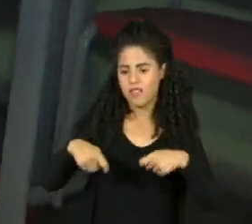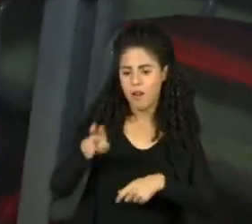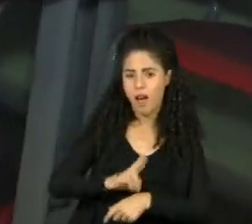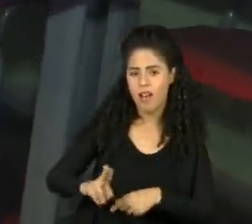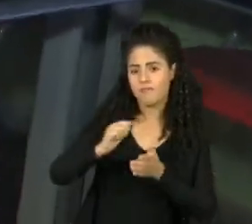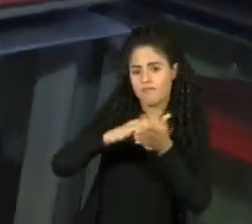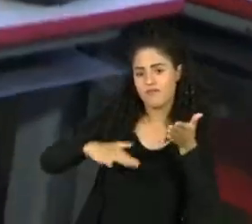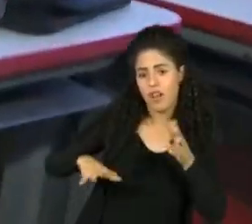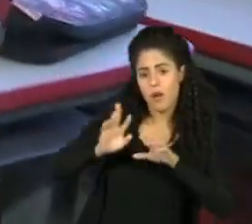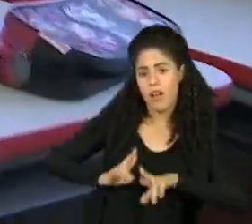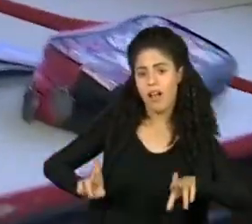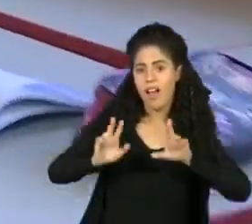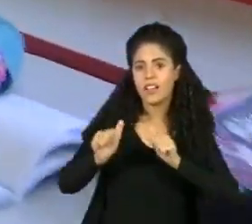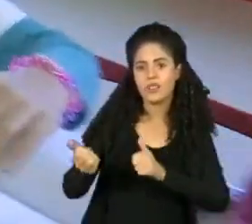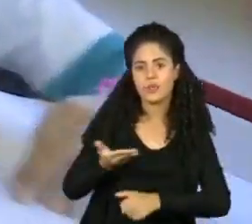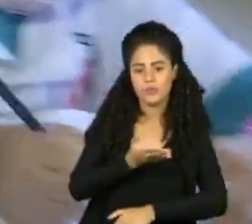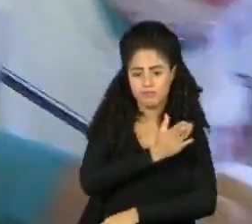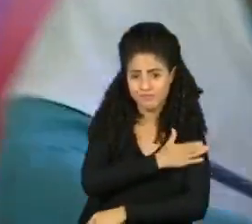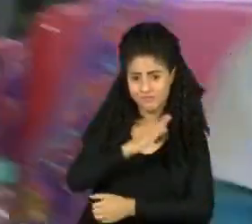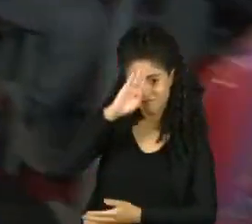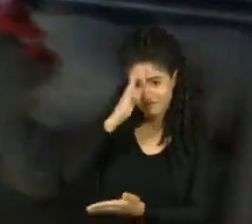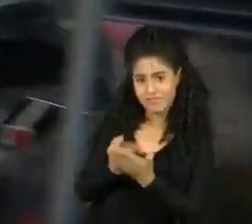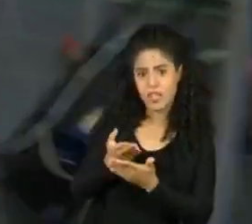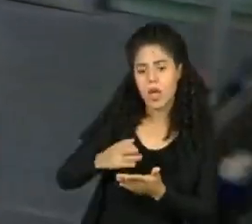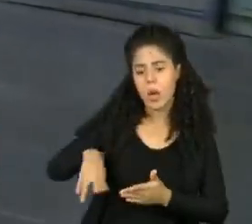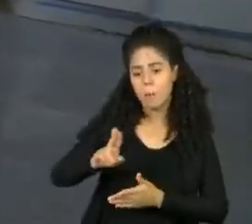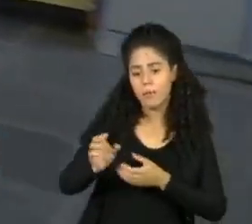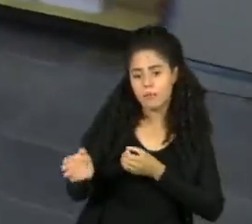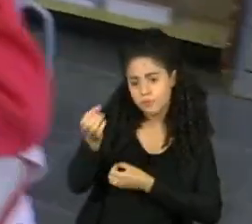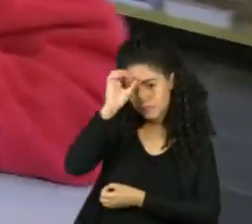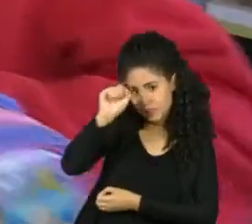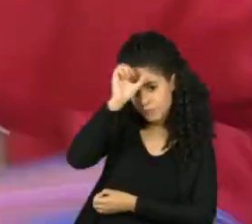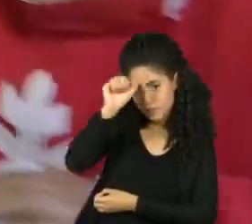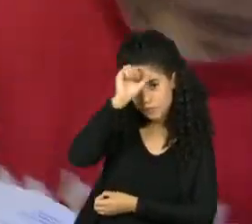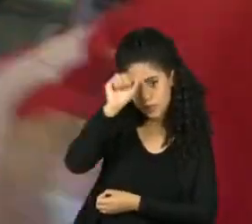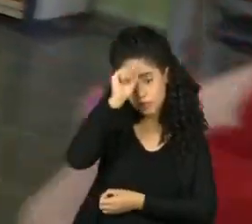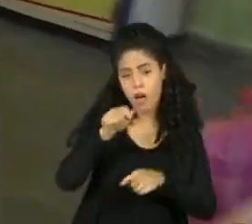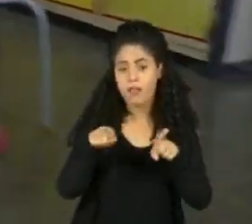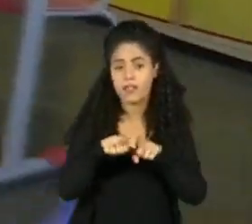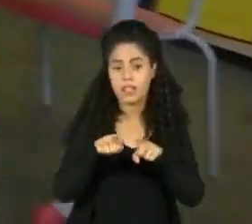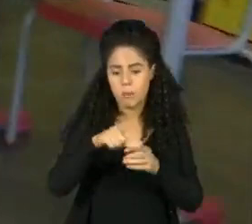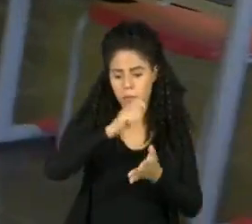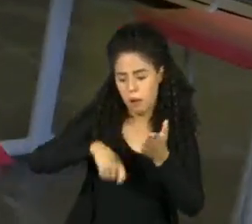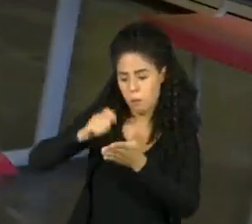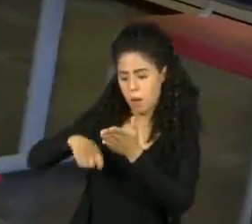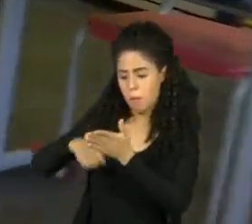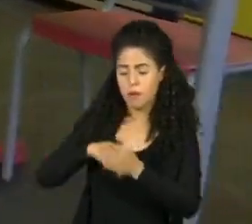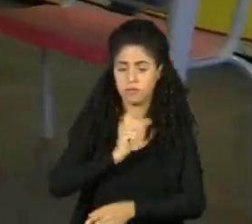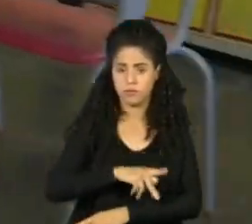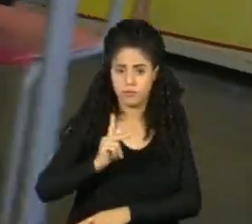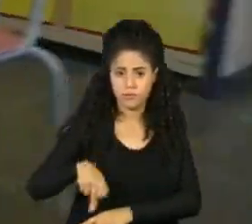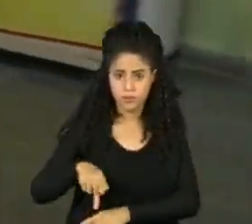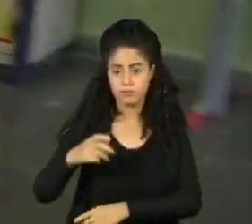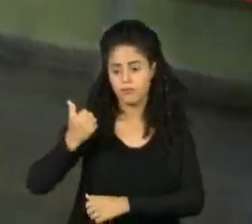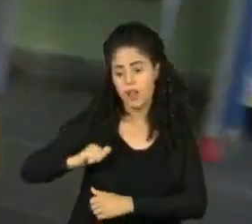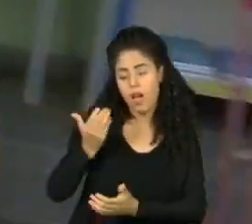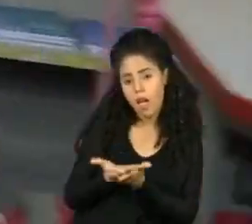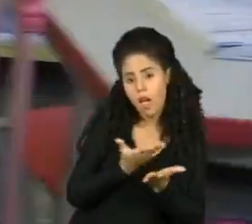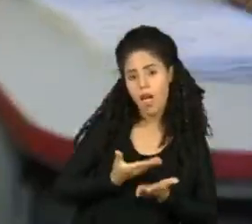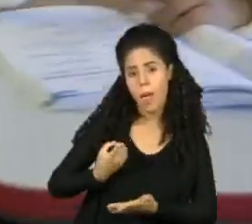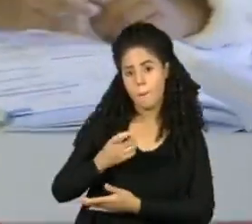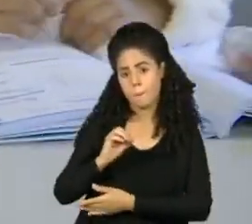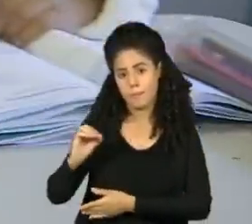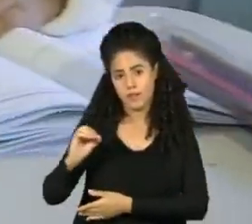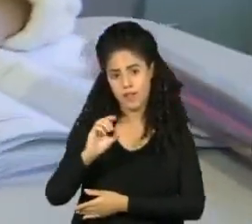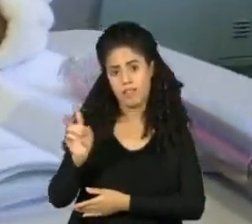2021 por nível de aprendizado. Além disso, o governo paulista vai contratar mais professores e dar bolsa de mil reais para